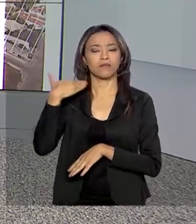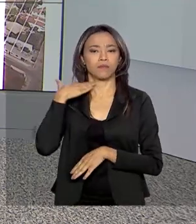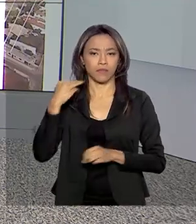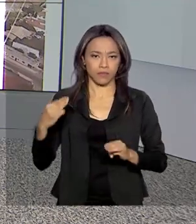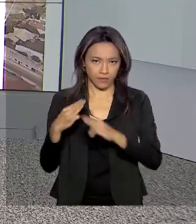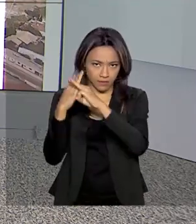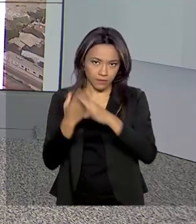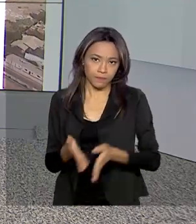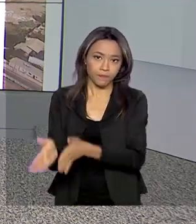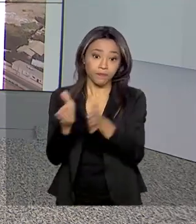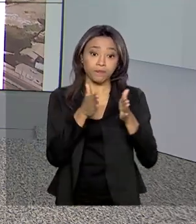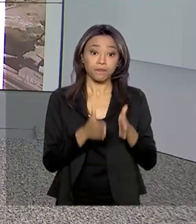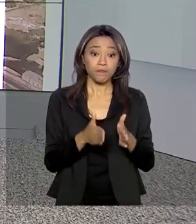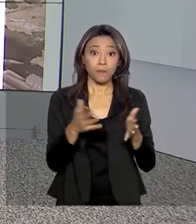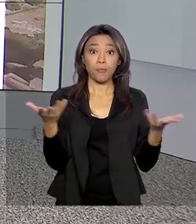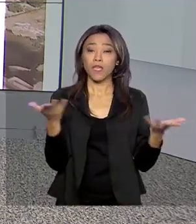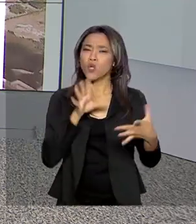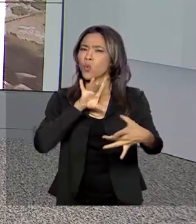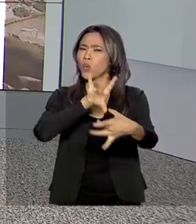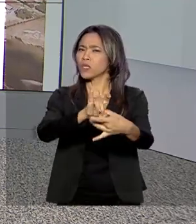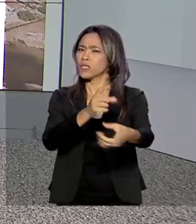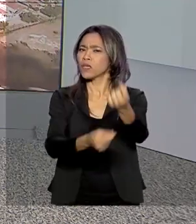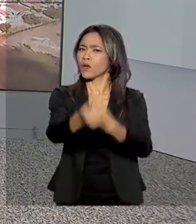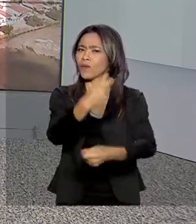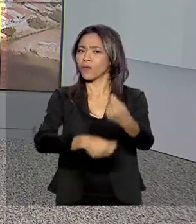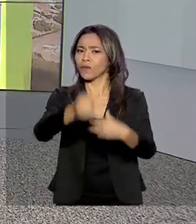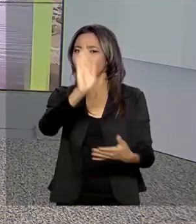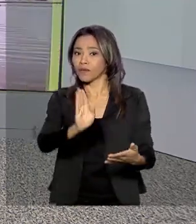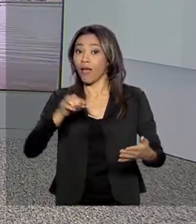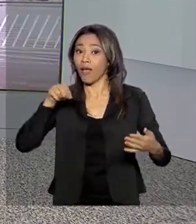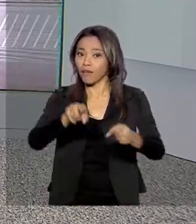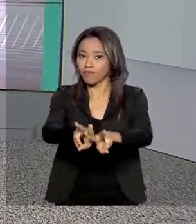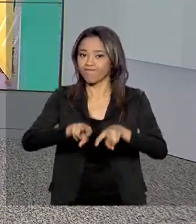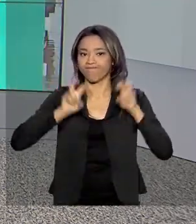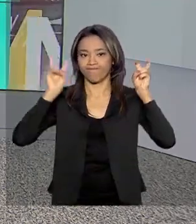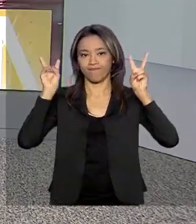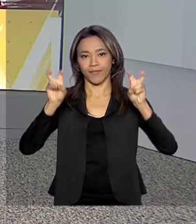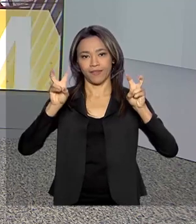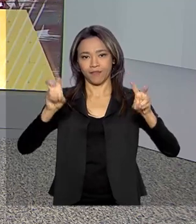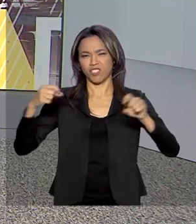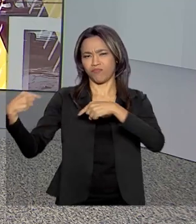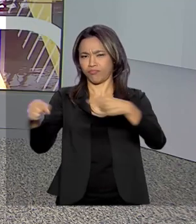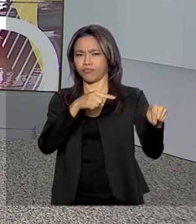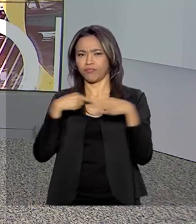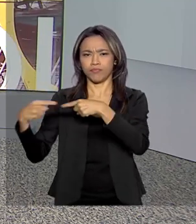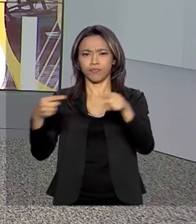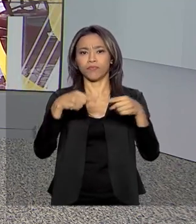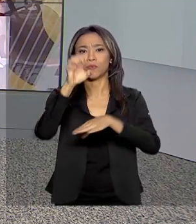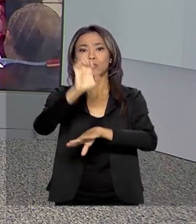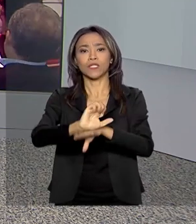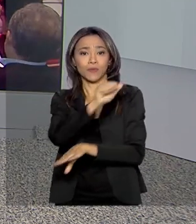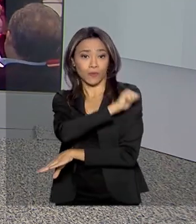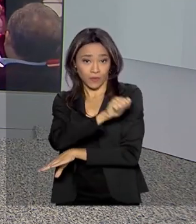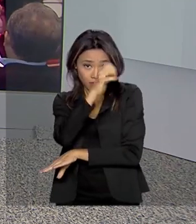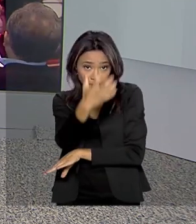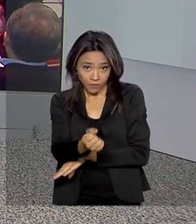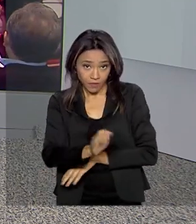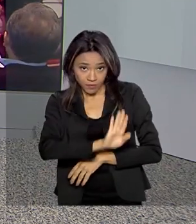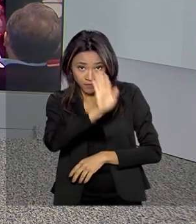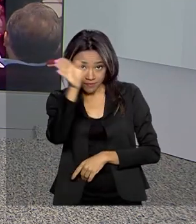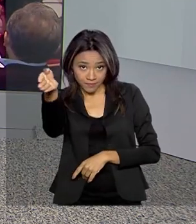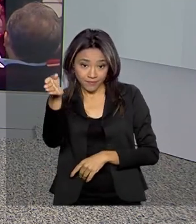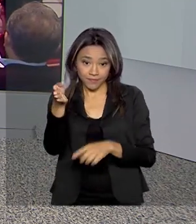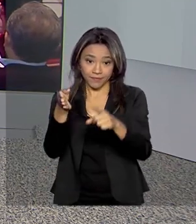E o cenário econômico brasileiro vai ser tema de um debate no Rio de Janeiro. Vamos então direto para lá com a